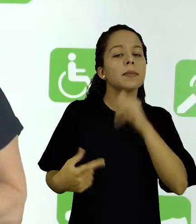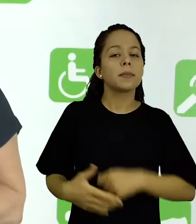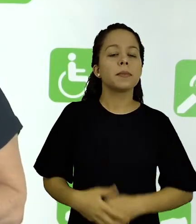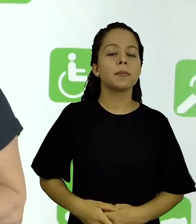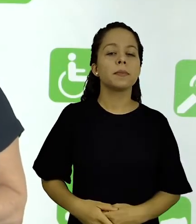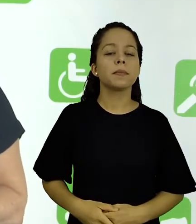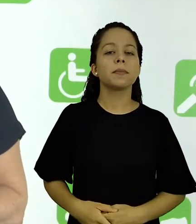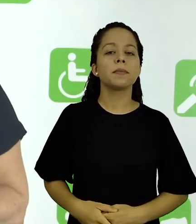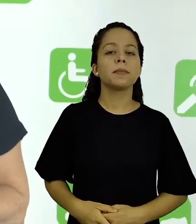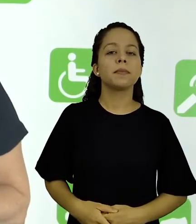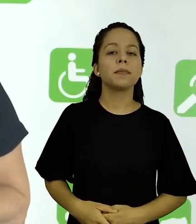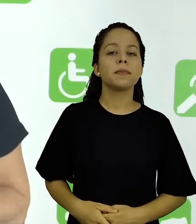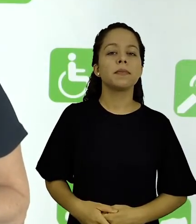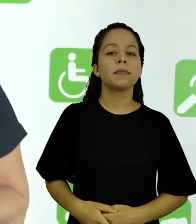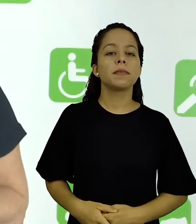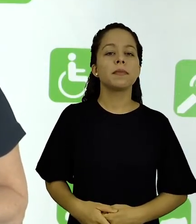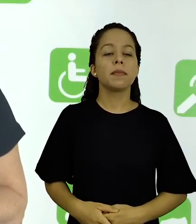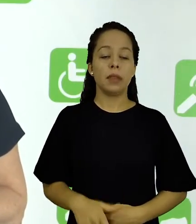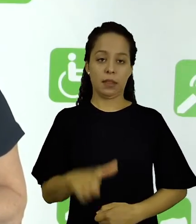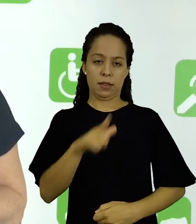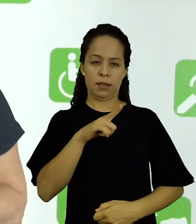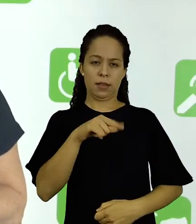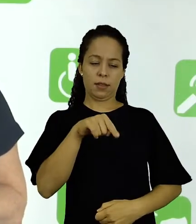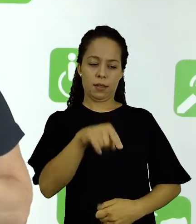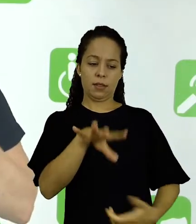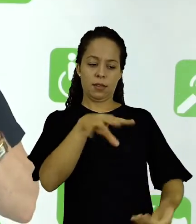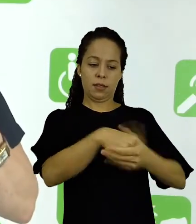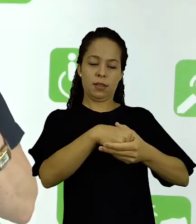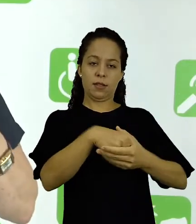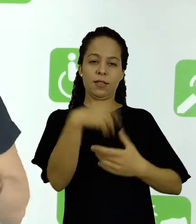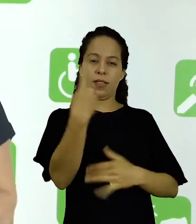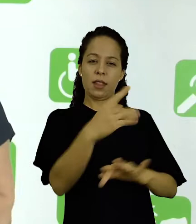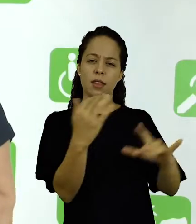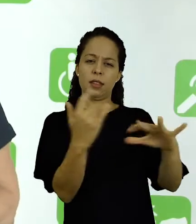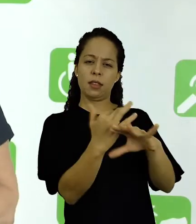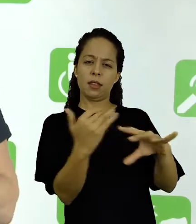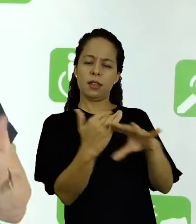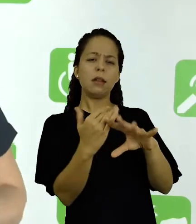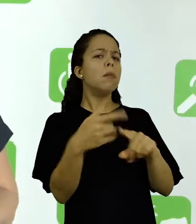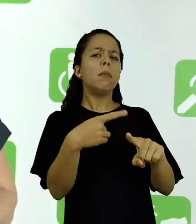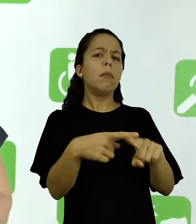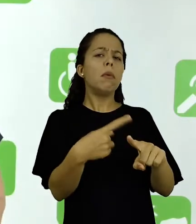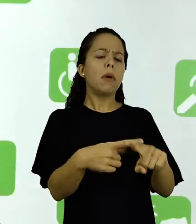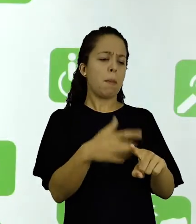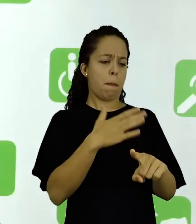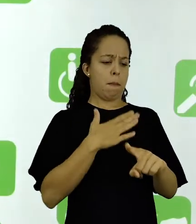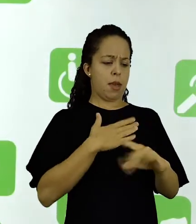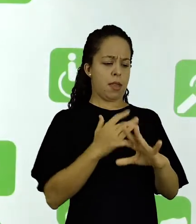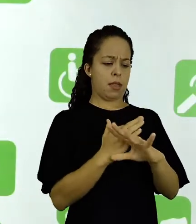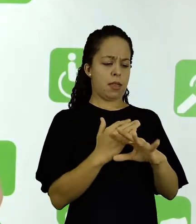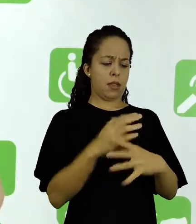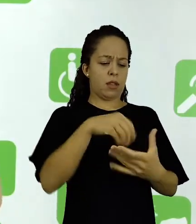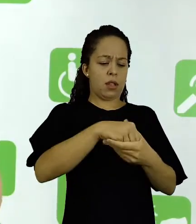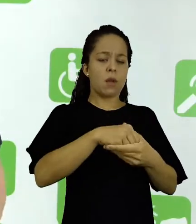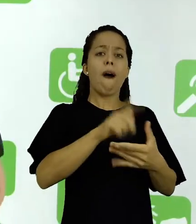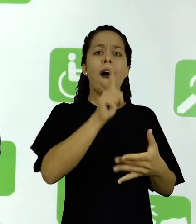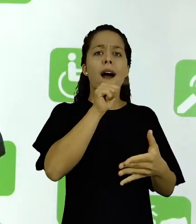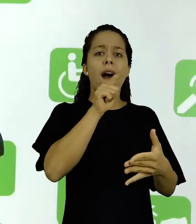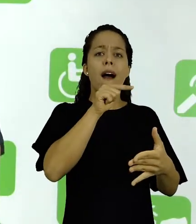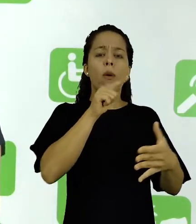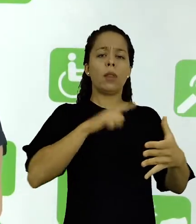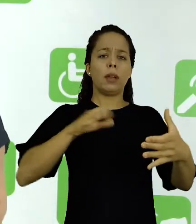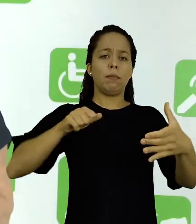as causas de água da cidade onde ela mora estar sendo contaminada por